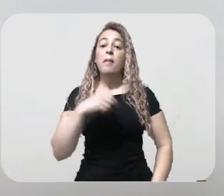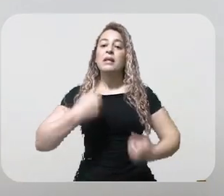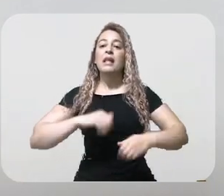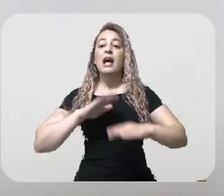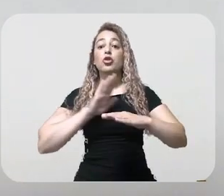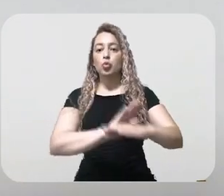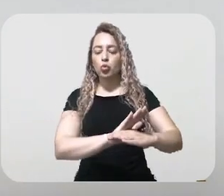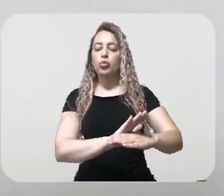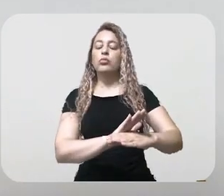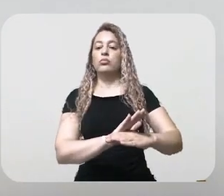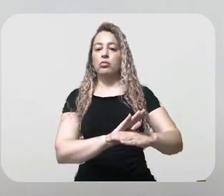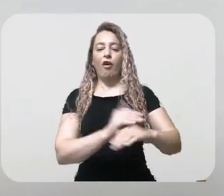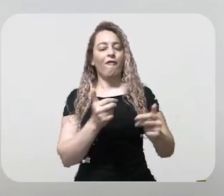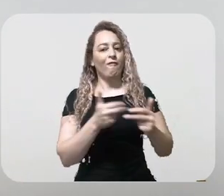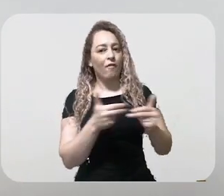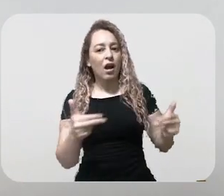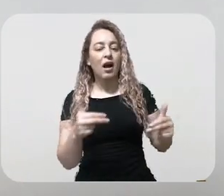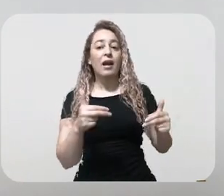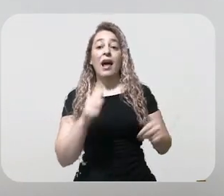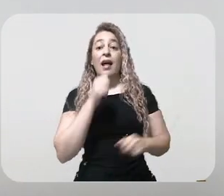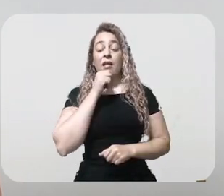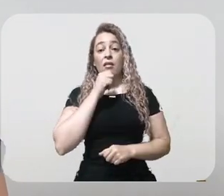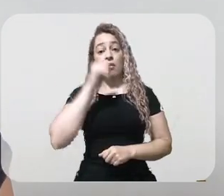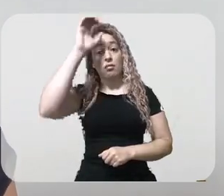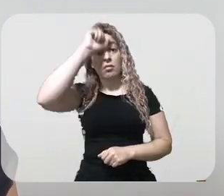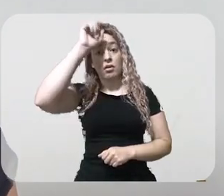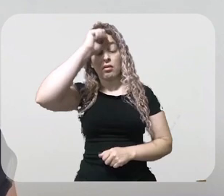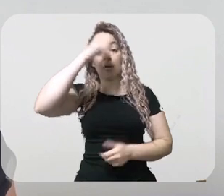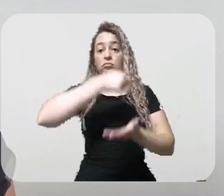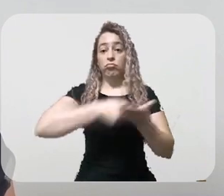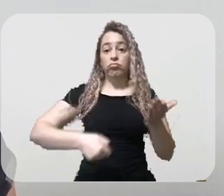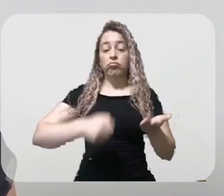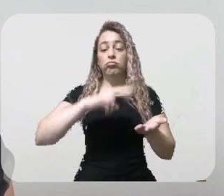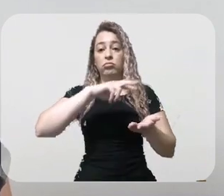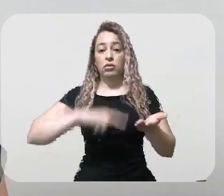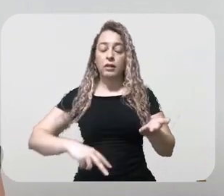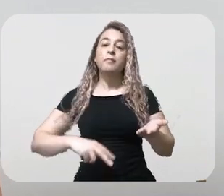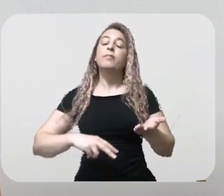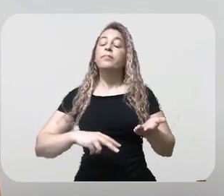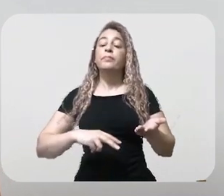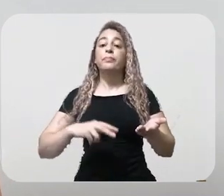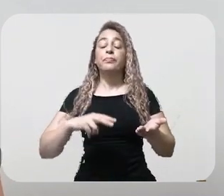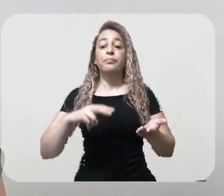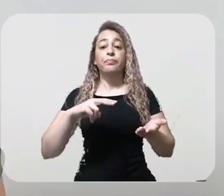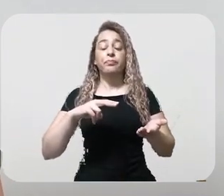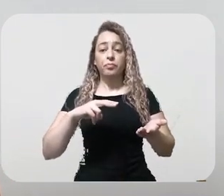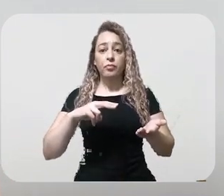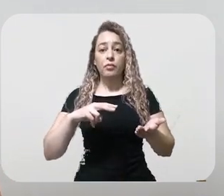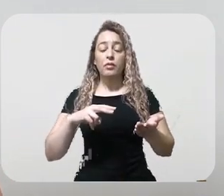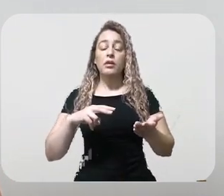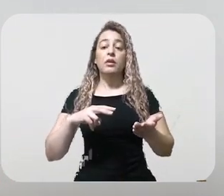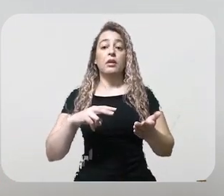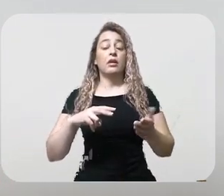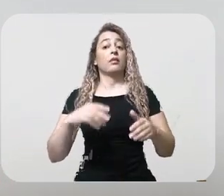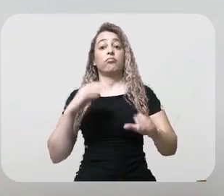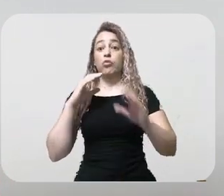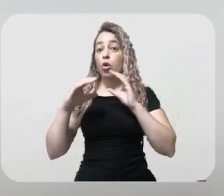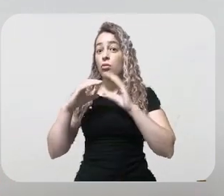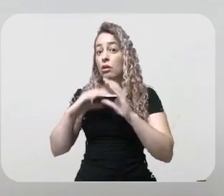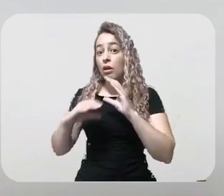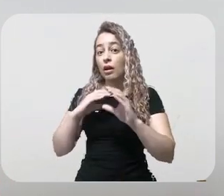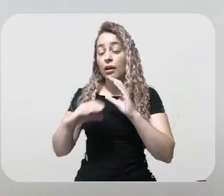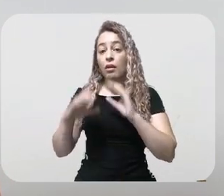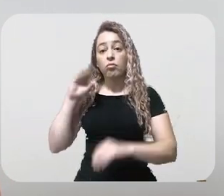coisa. Está ainda em processo de alfabetização. Não se comunica de forma oral. Ele usa um aplicativo de comunicação alternativa, que a gente já vem